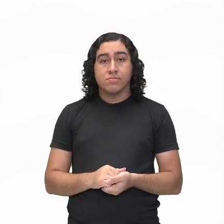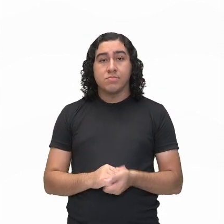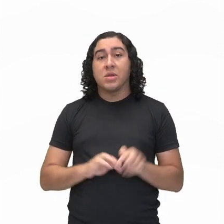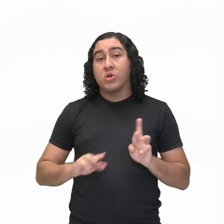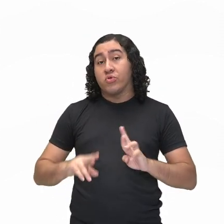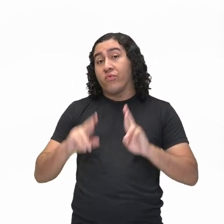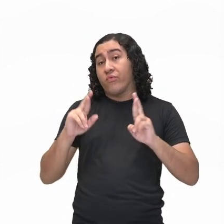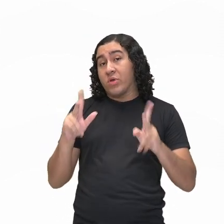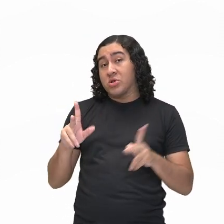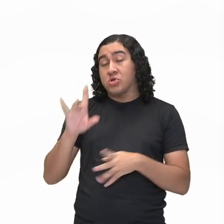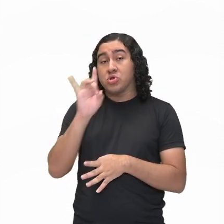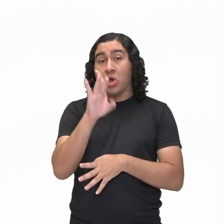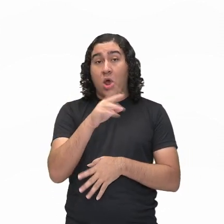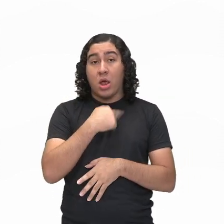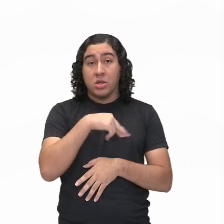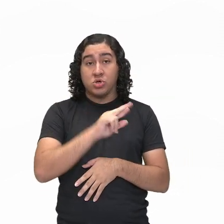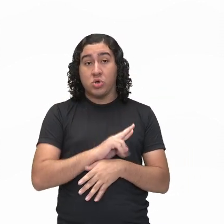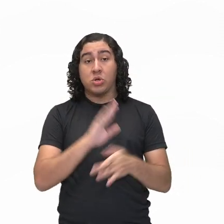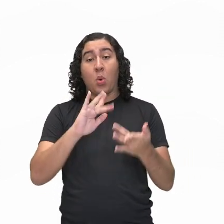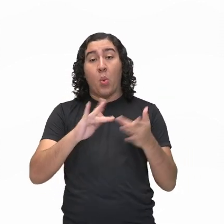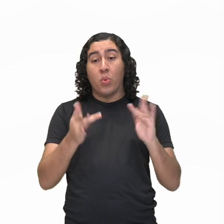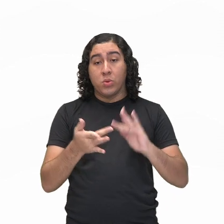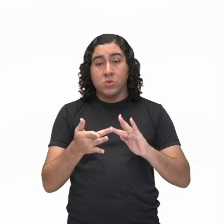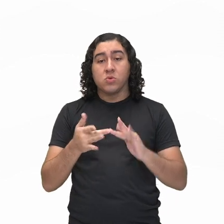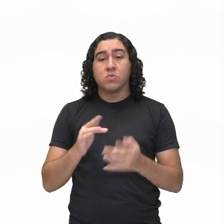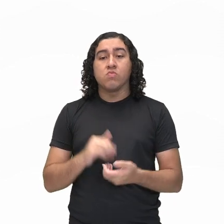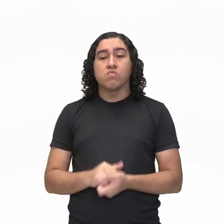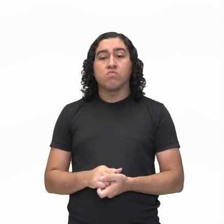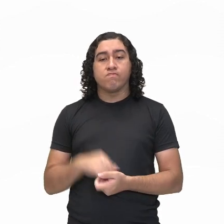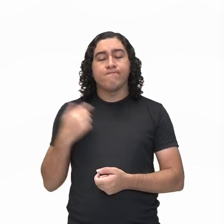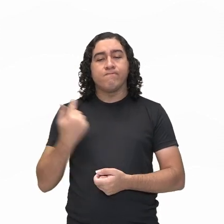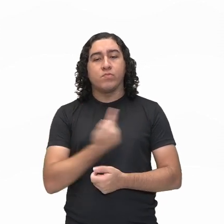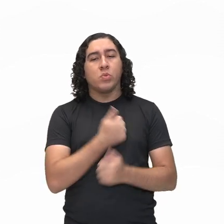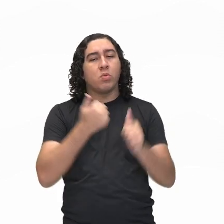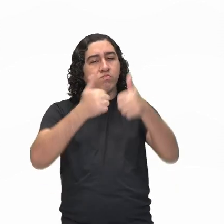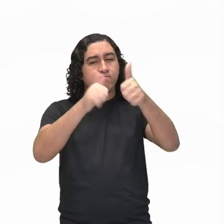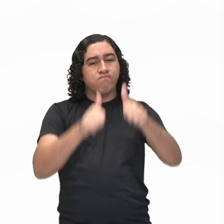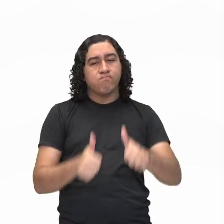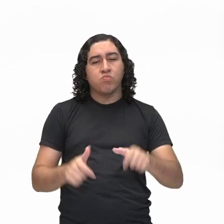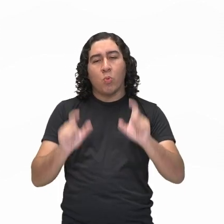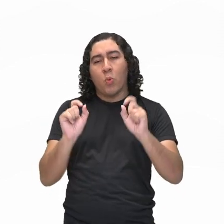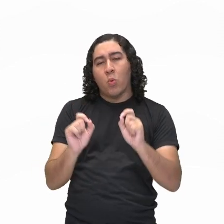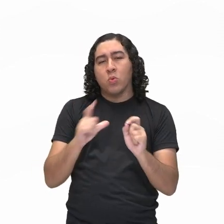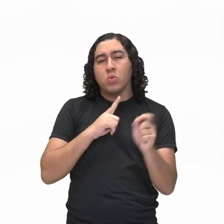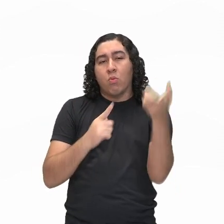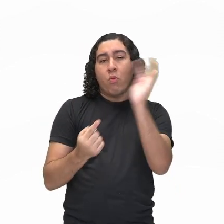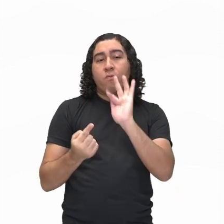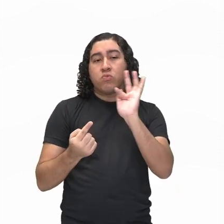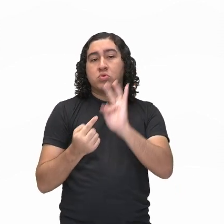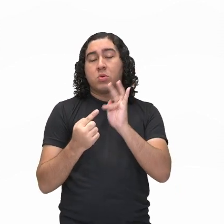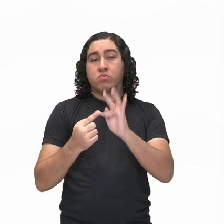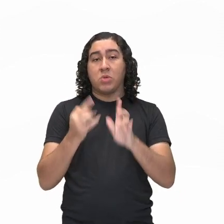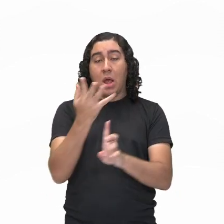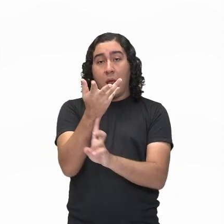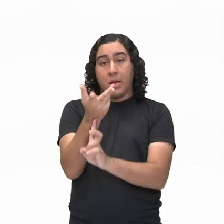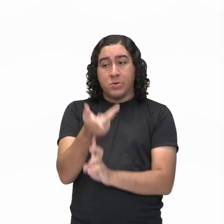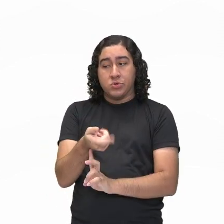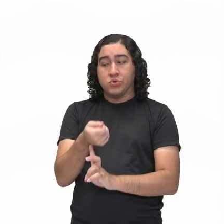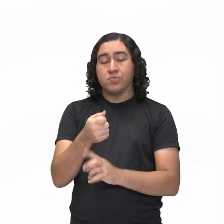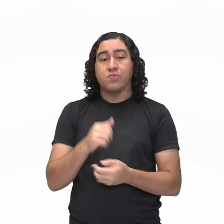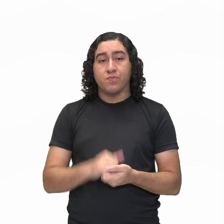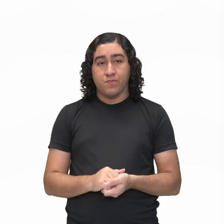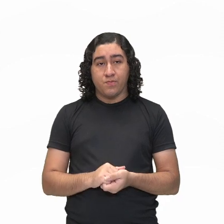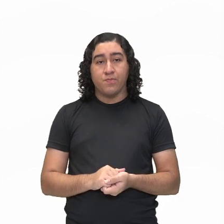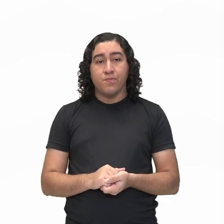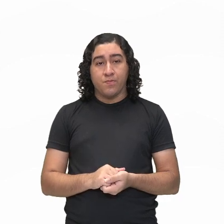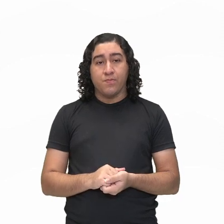função apenas religiosa. Então, gente vai analisar um pouco o que é que vêm ser essas funções da arte. A arte, ela